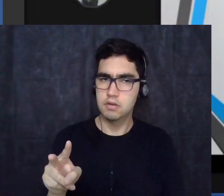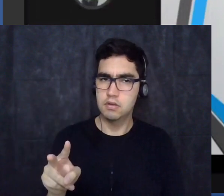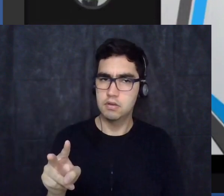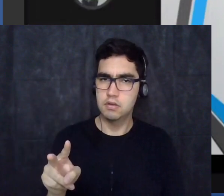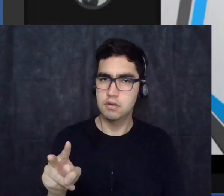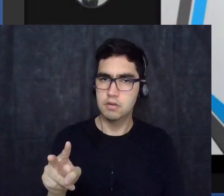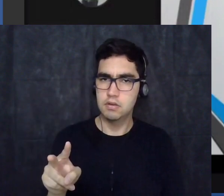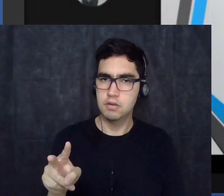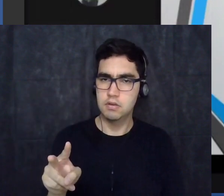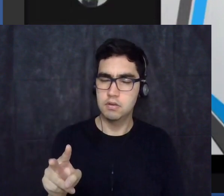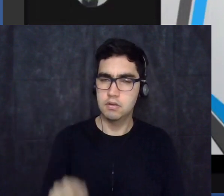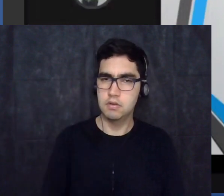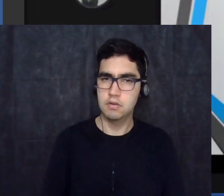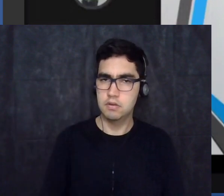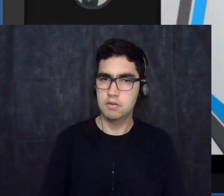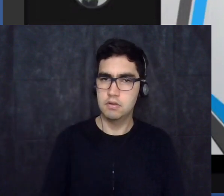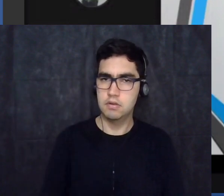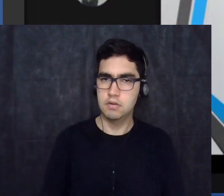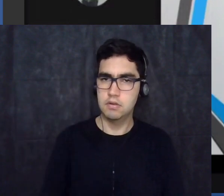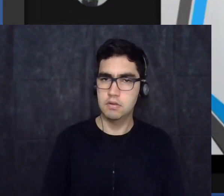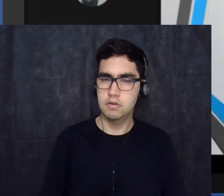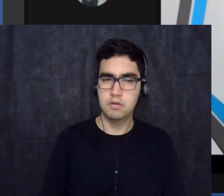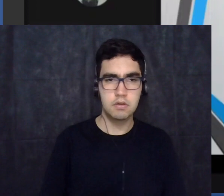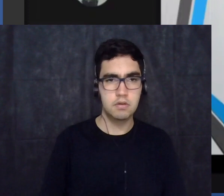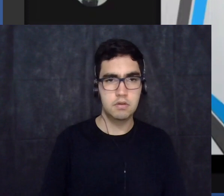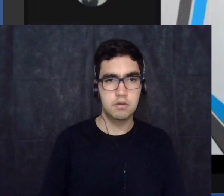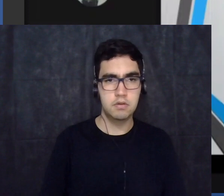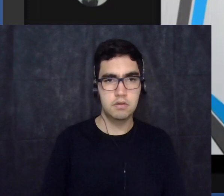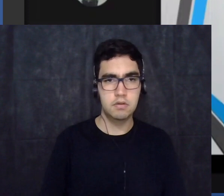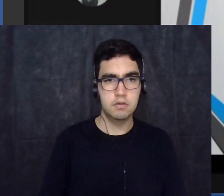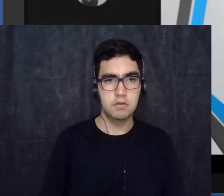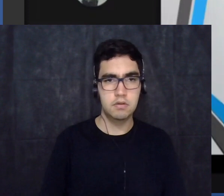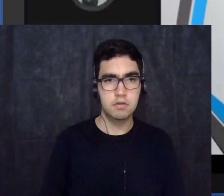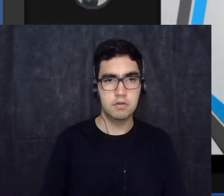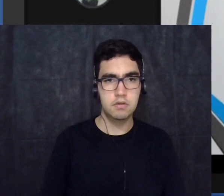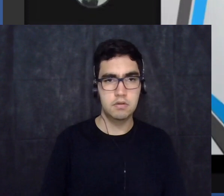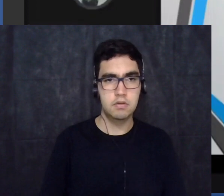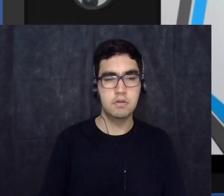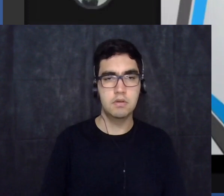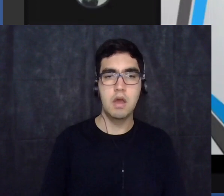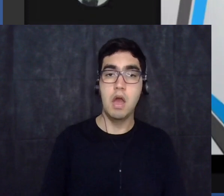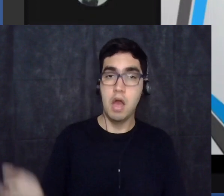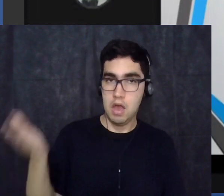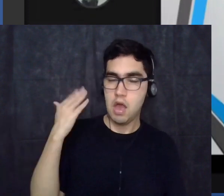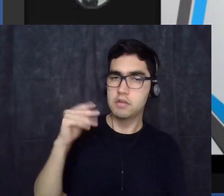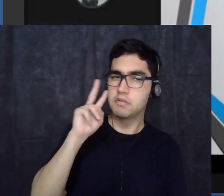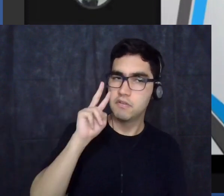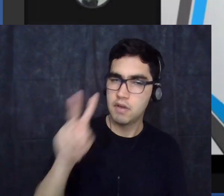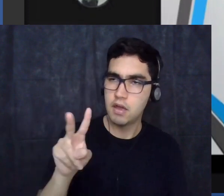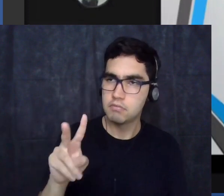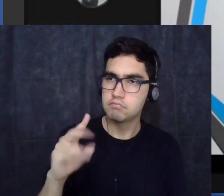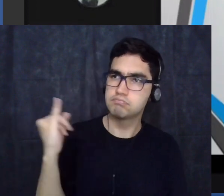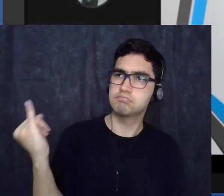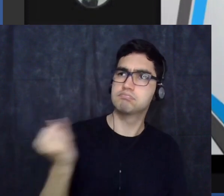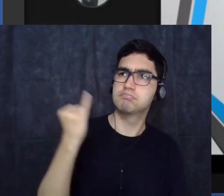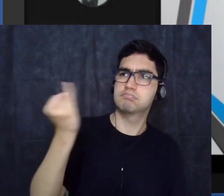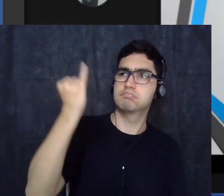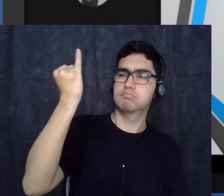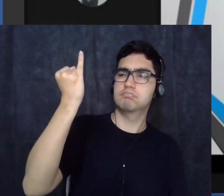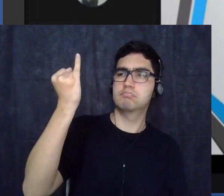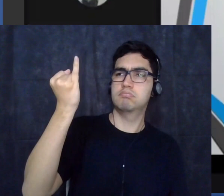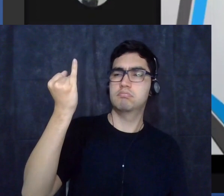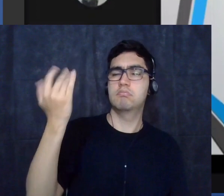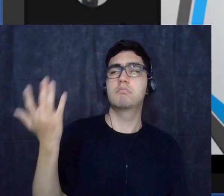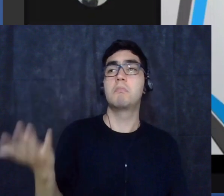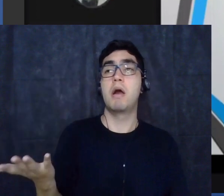considerada salutar vai descambar naquilo que nós conhecemos